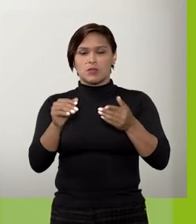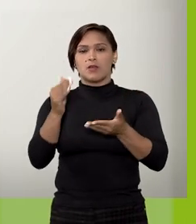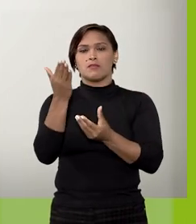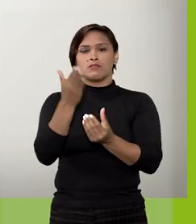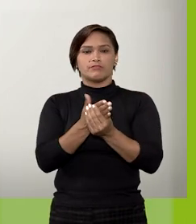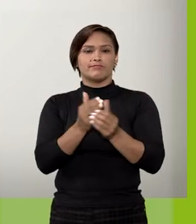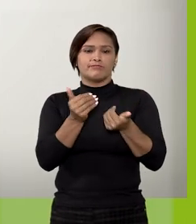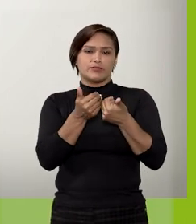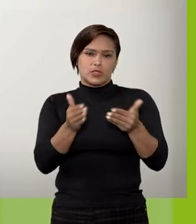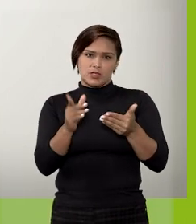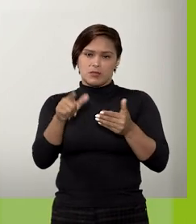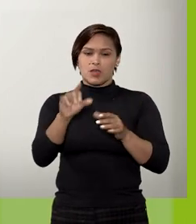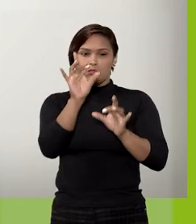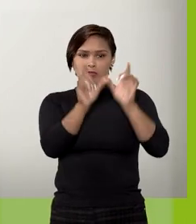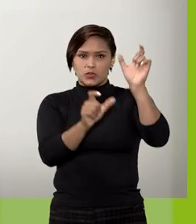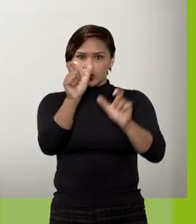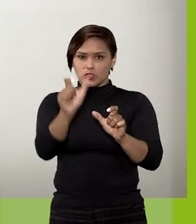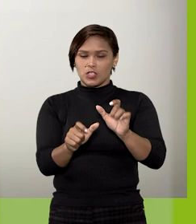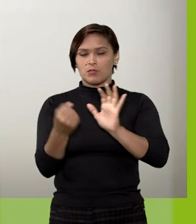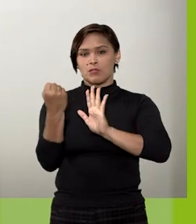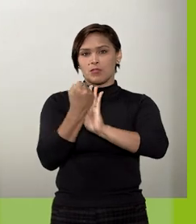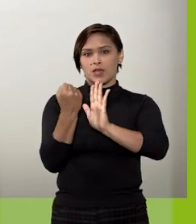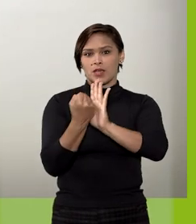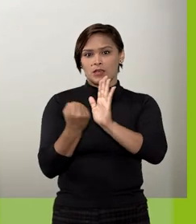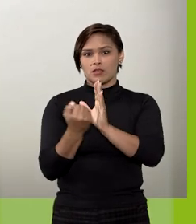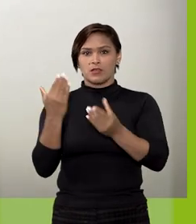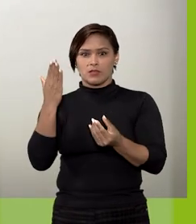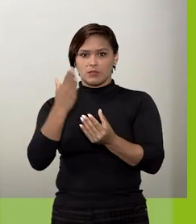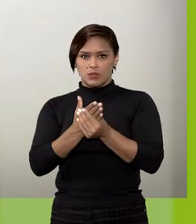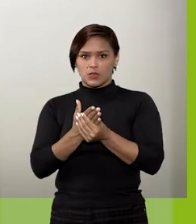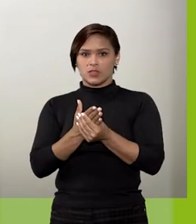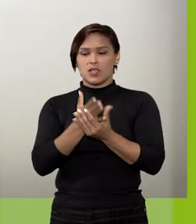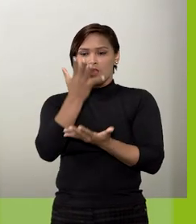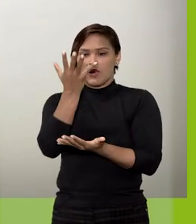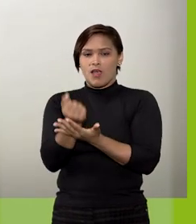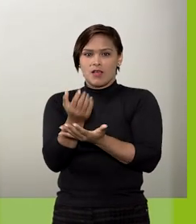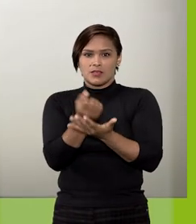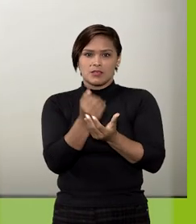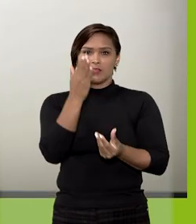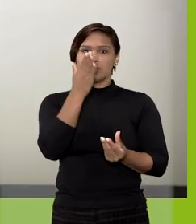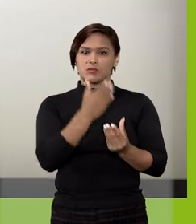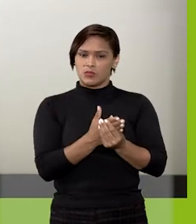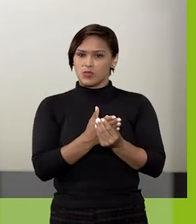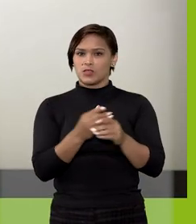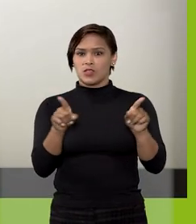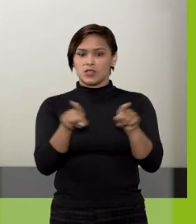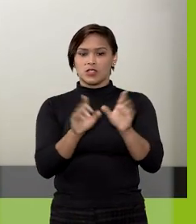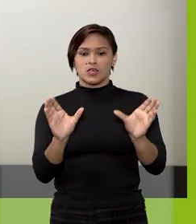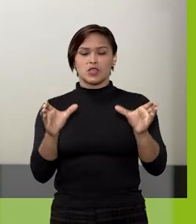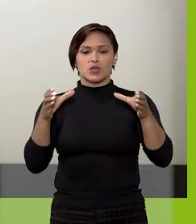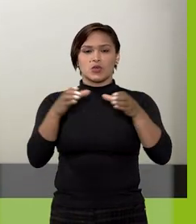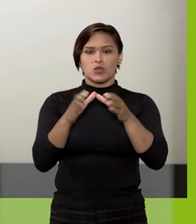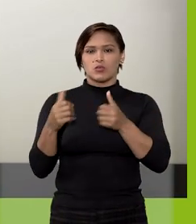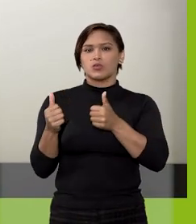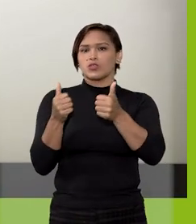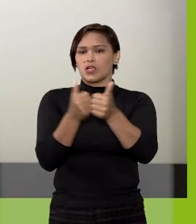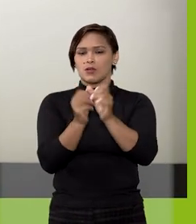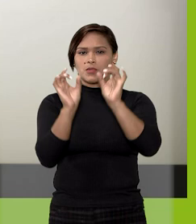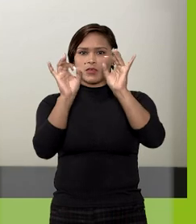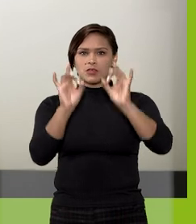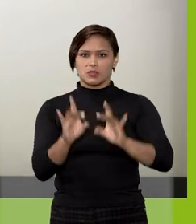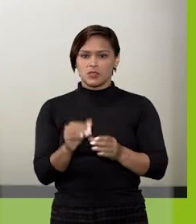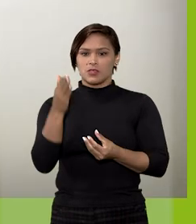processos abertos por tipo, marcadores em processos, atribuições de processos e grupos de acompanhamentos